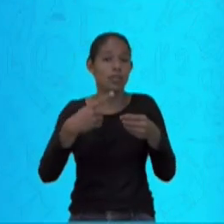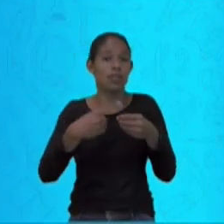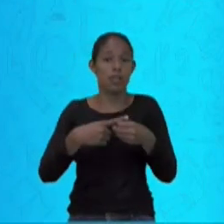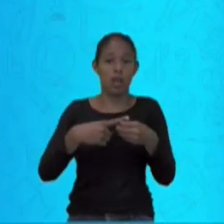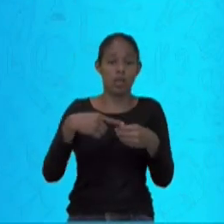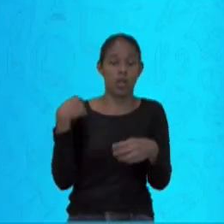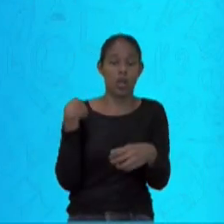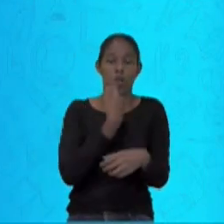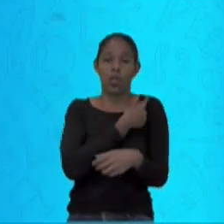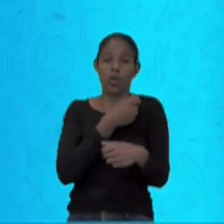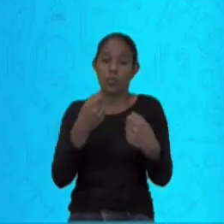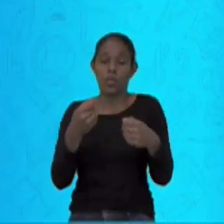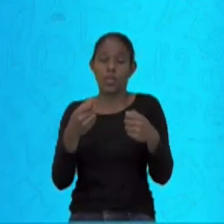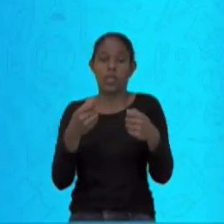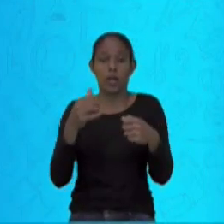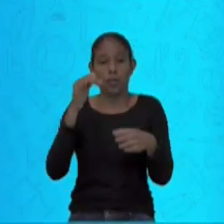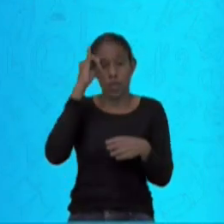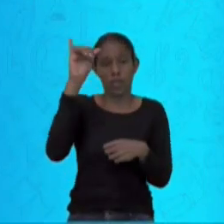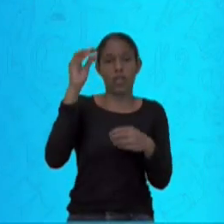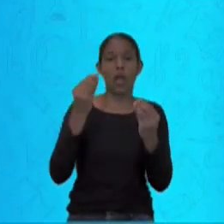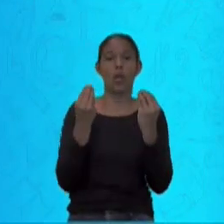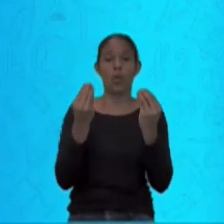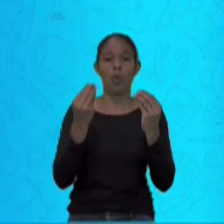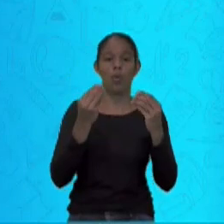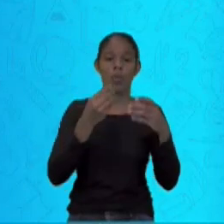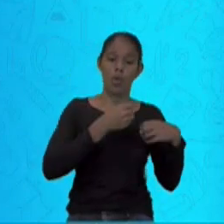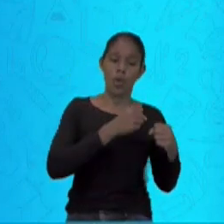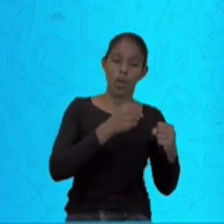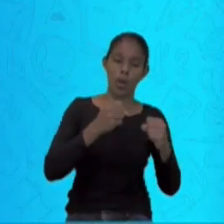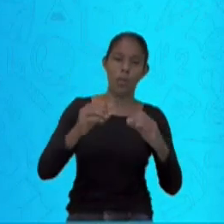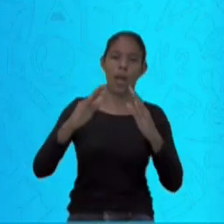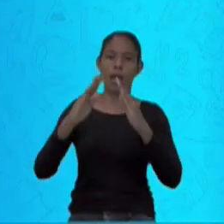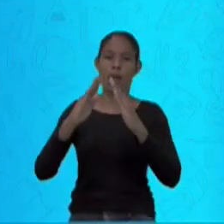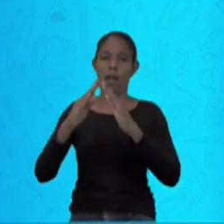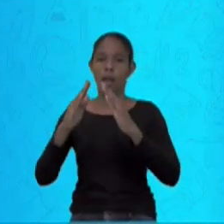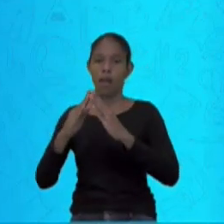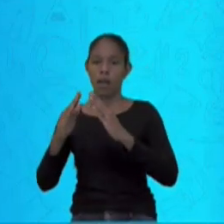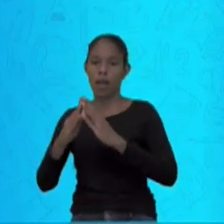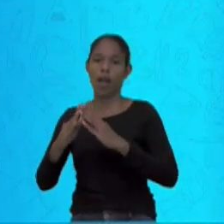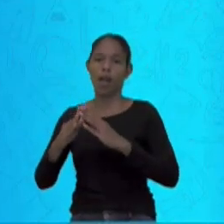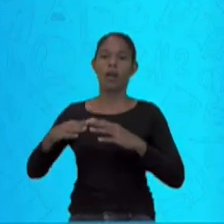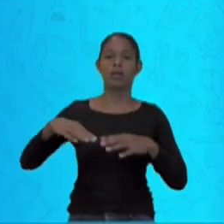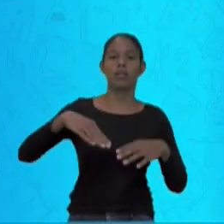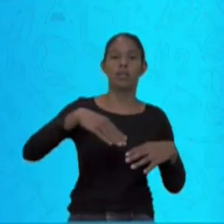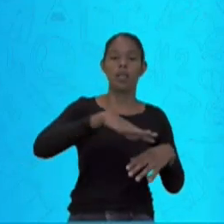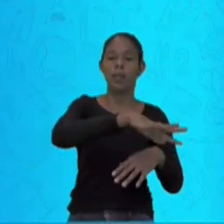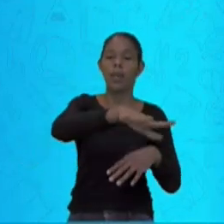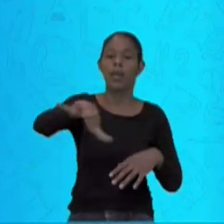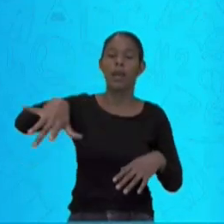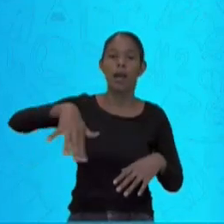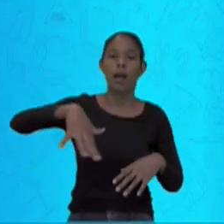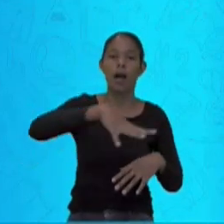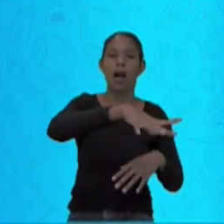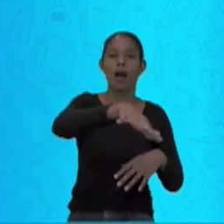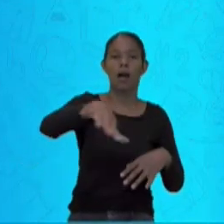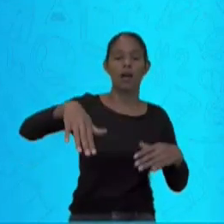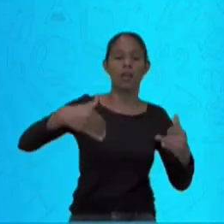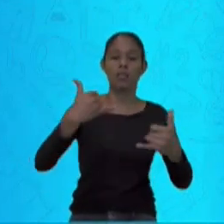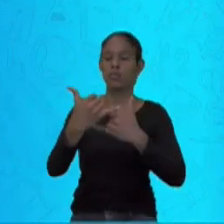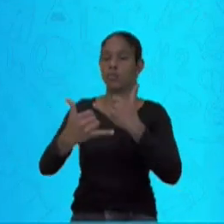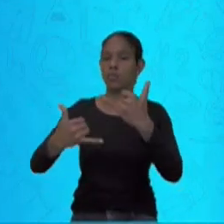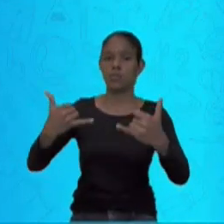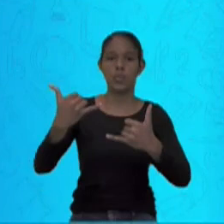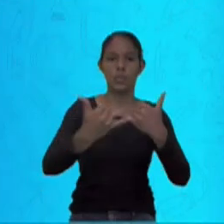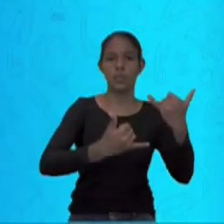limpeza das casas, residências e outras mobílias, no máximo semanalmente, porque o período da larva